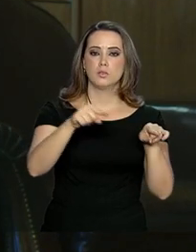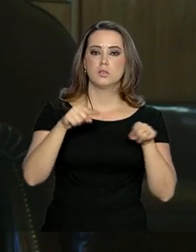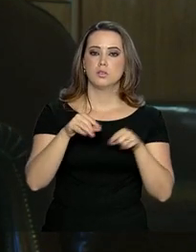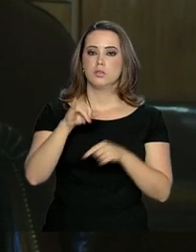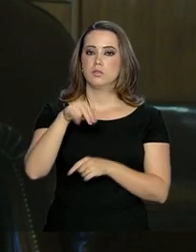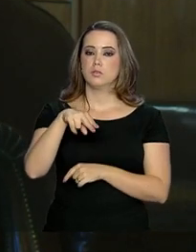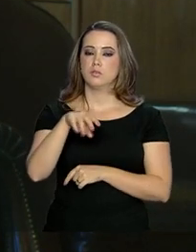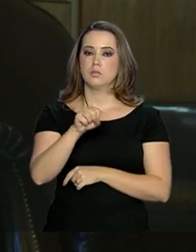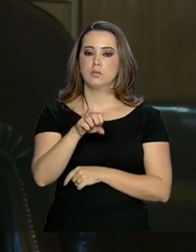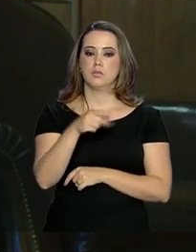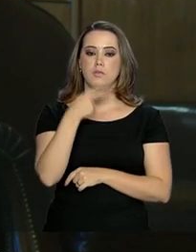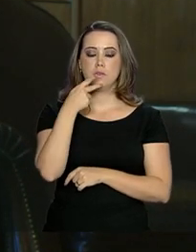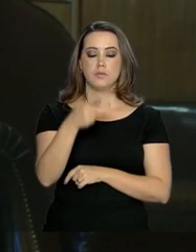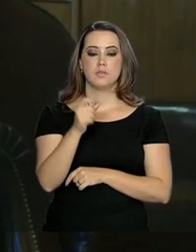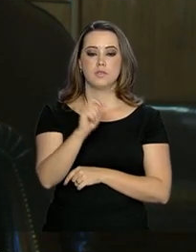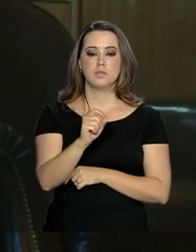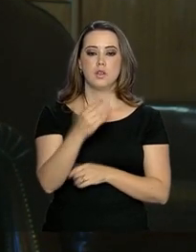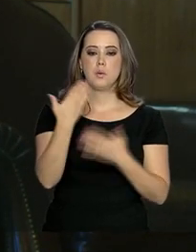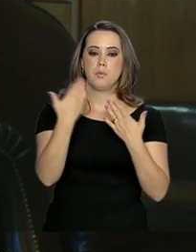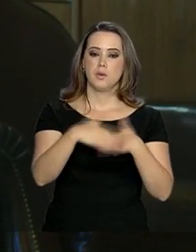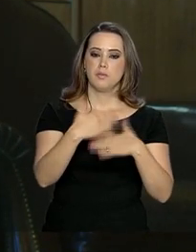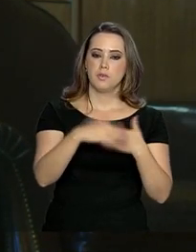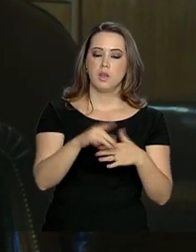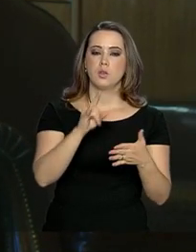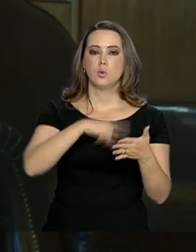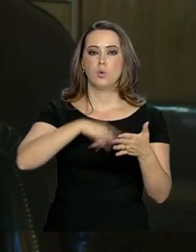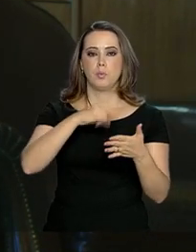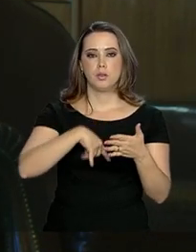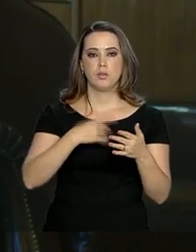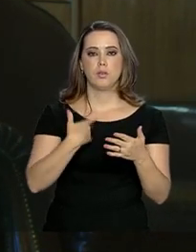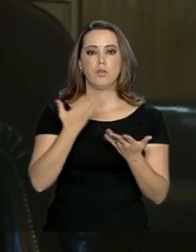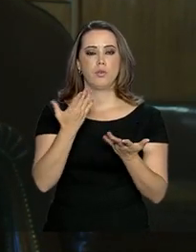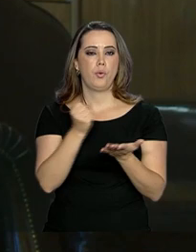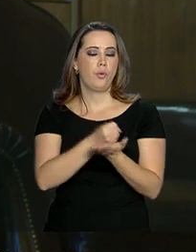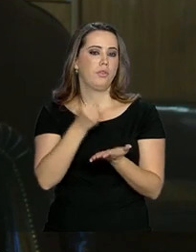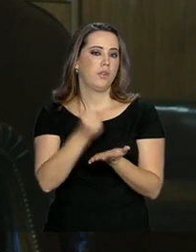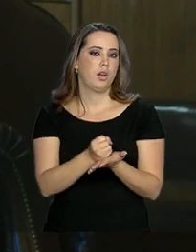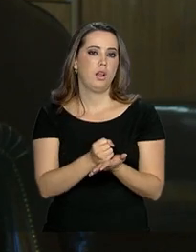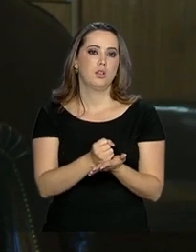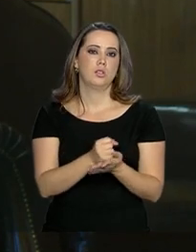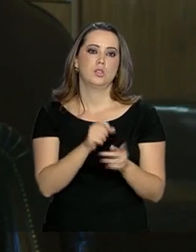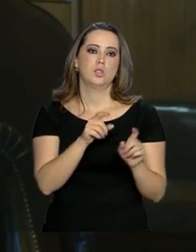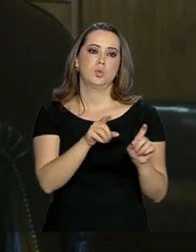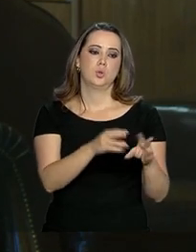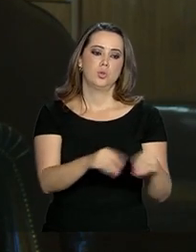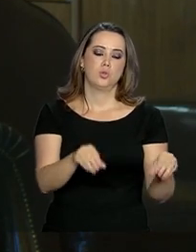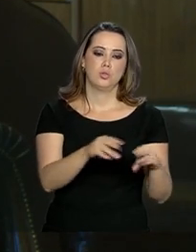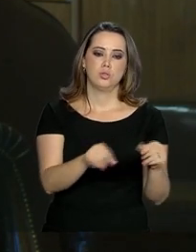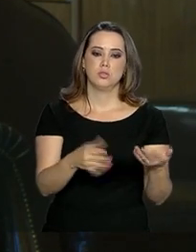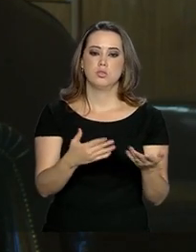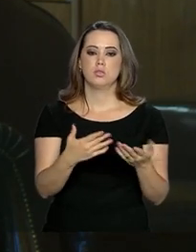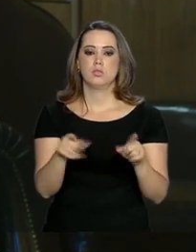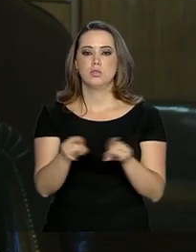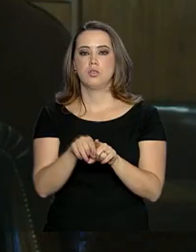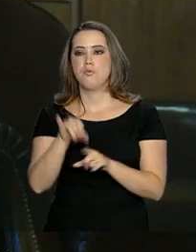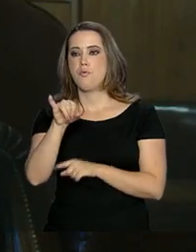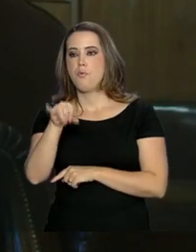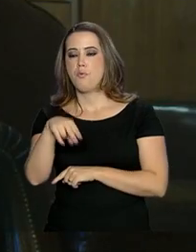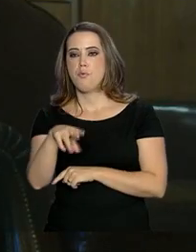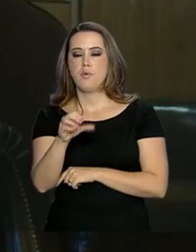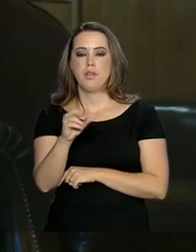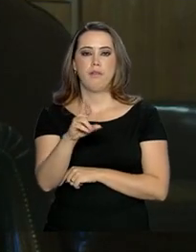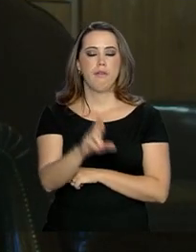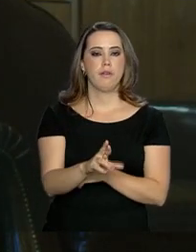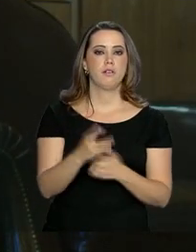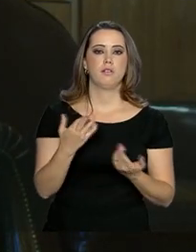e vai dizer e comprovar através de documentação, tipo um contrato de arrendamento, um cadastro do INCRA. Você